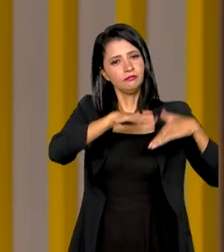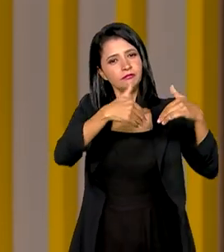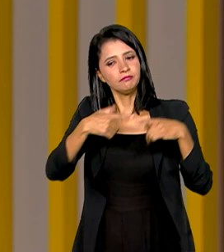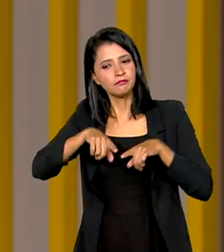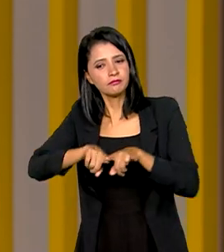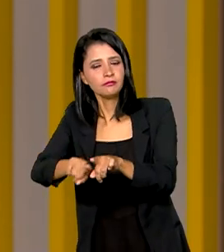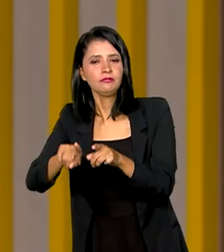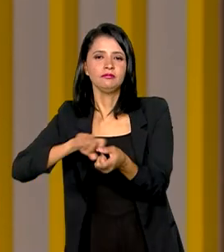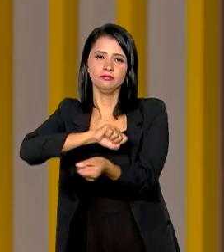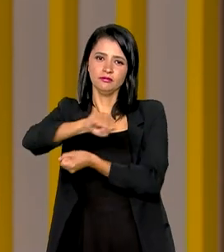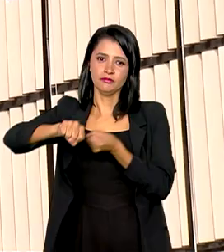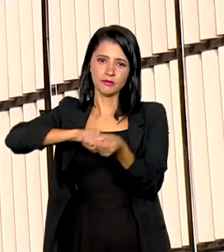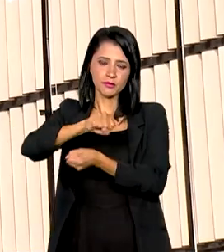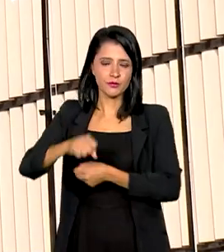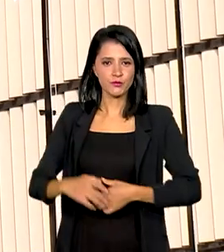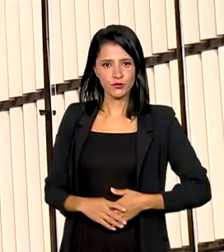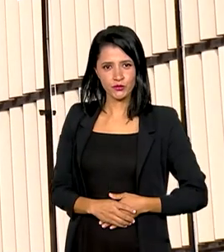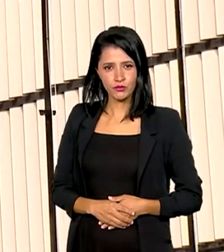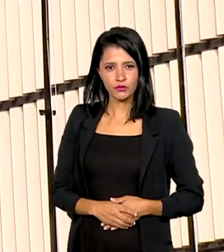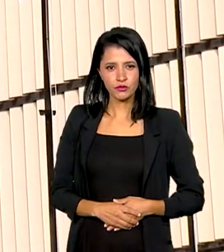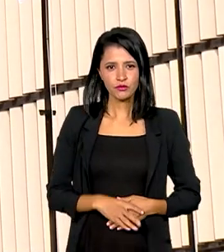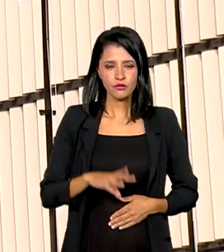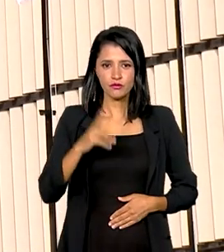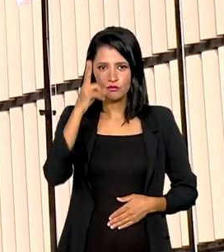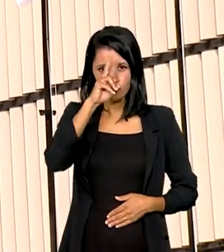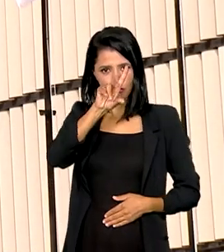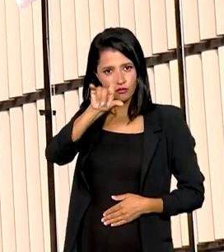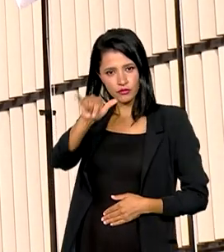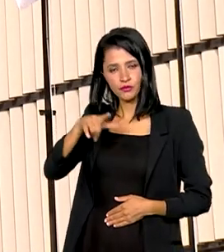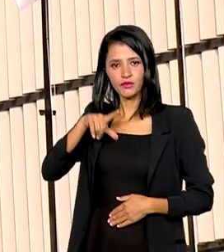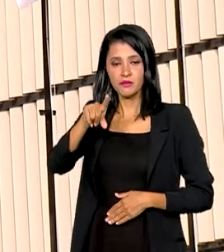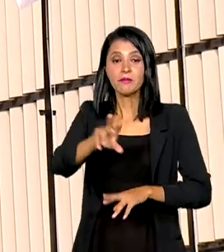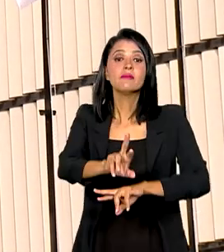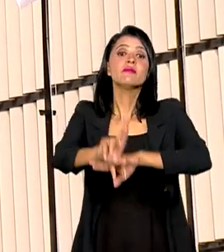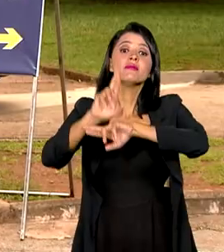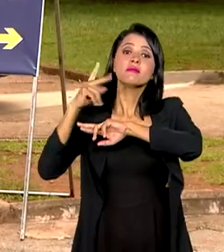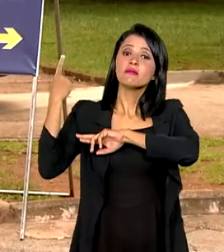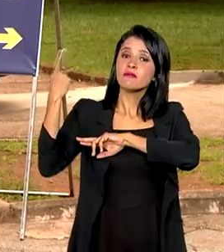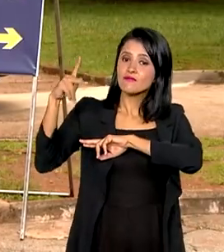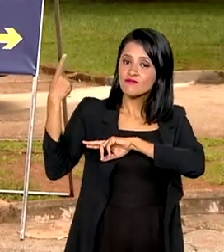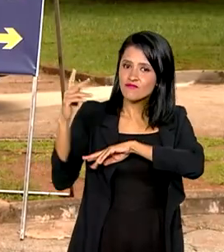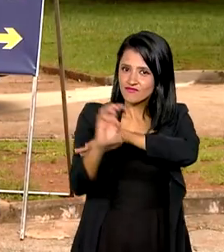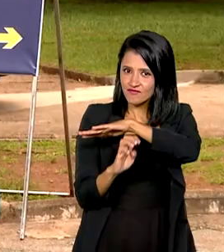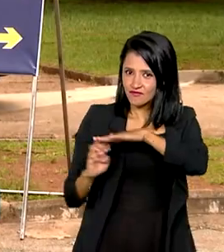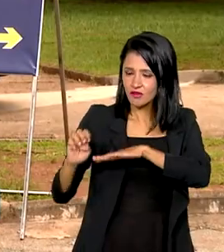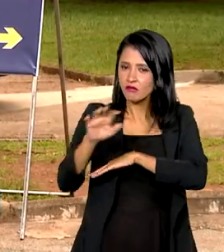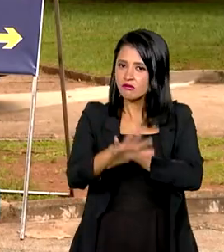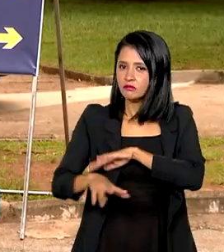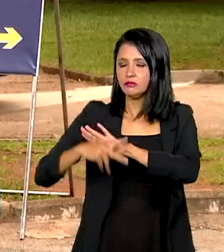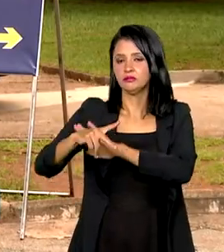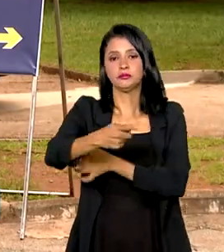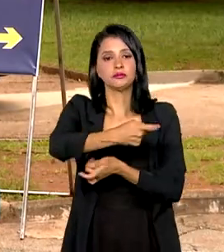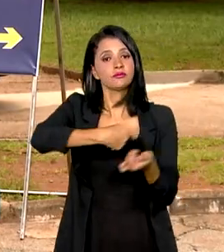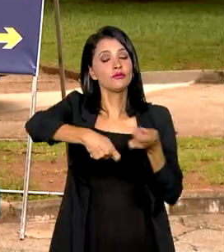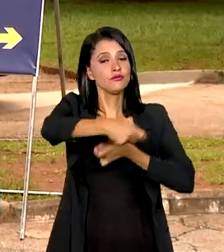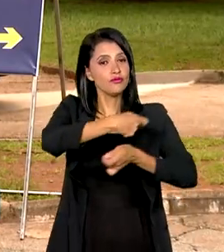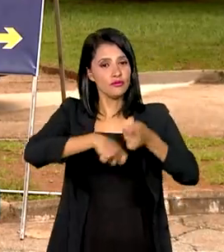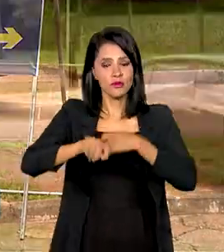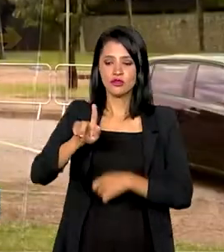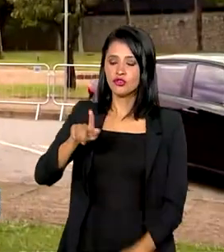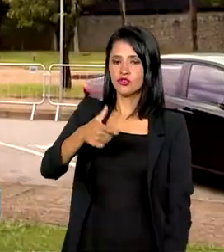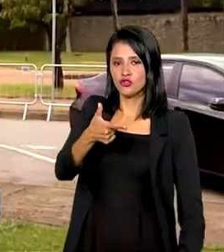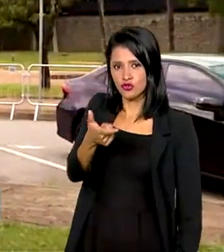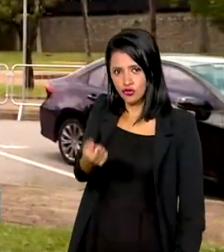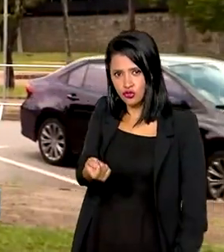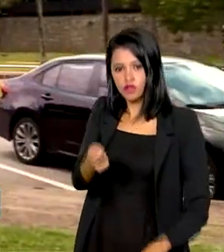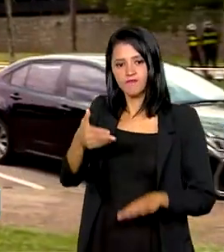sustentabilidade. Durante dois dias, representantes de estatais de setores econômicos do G20